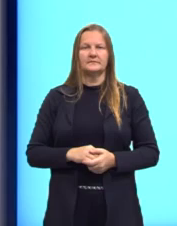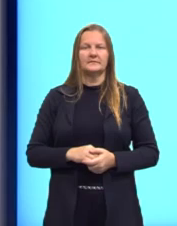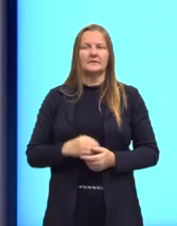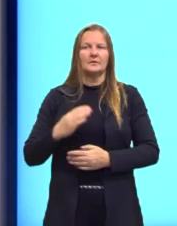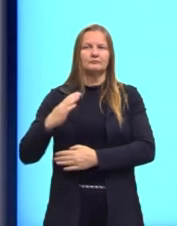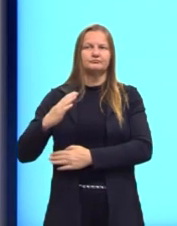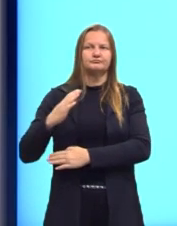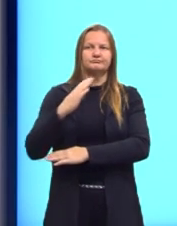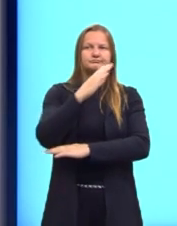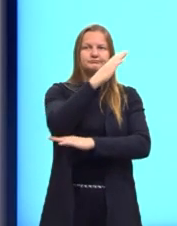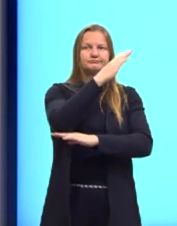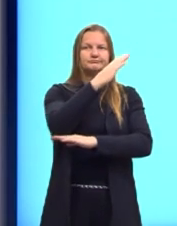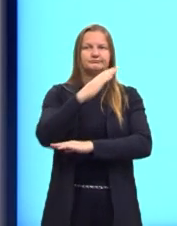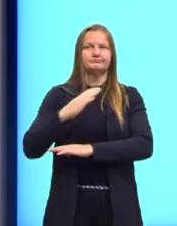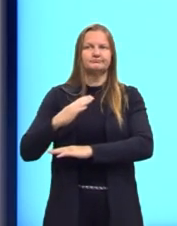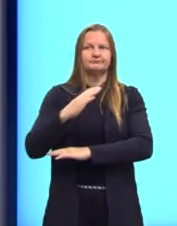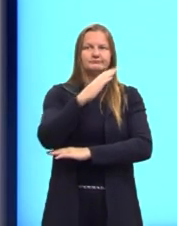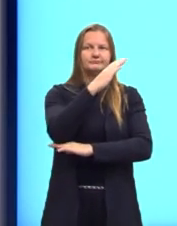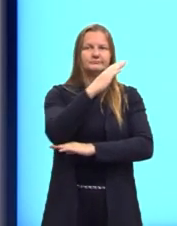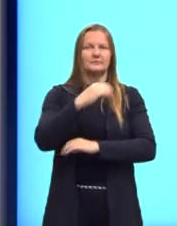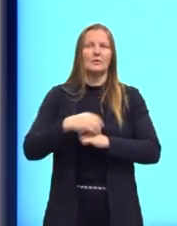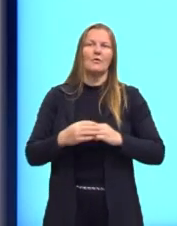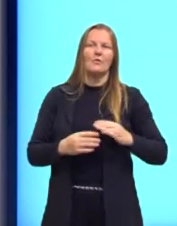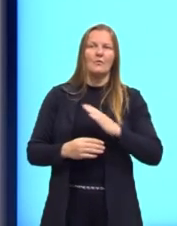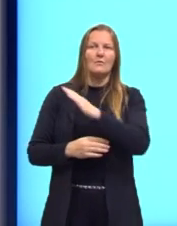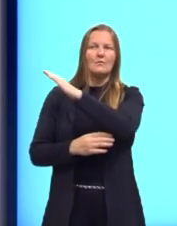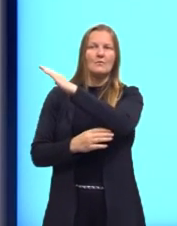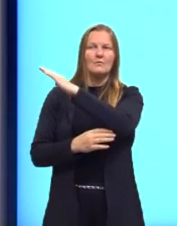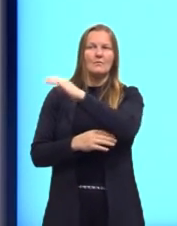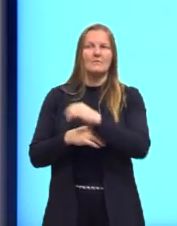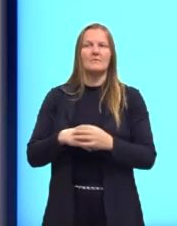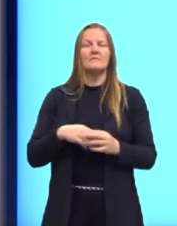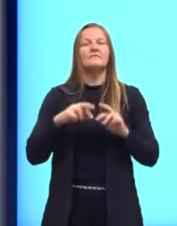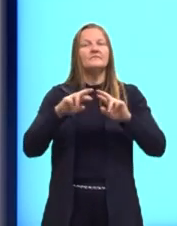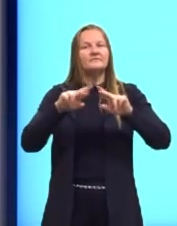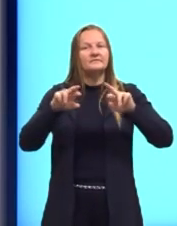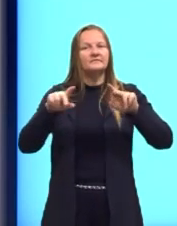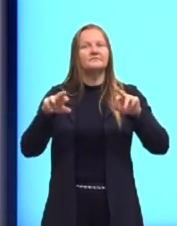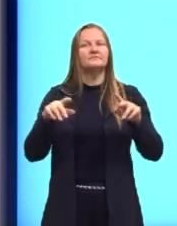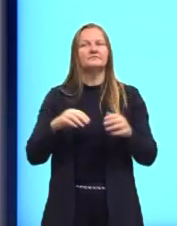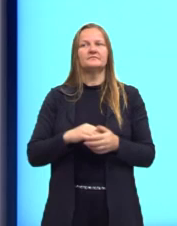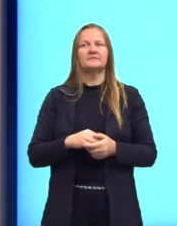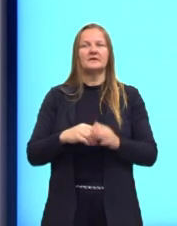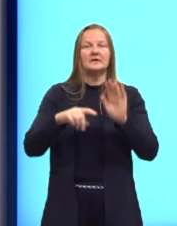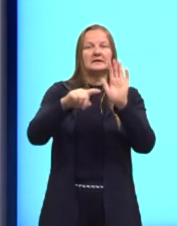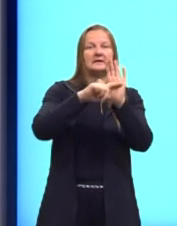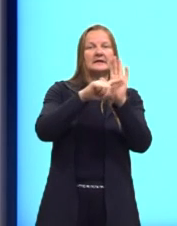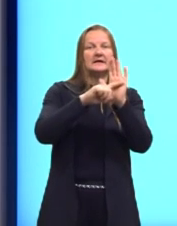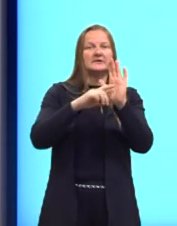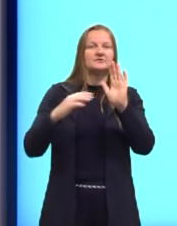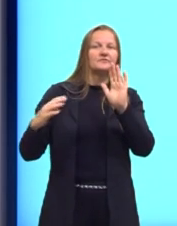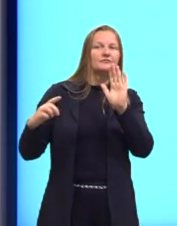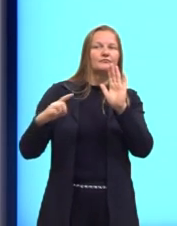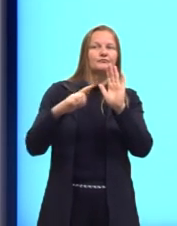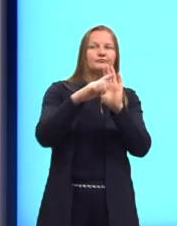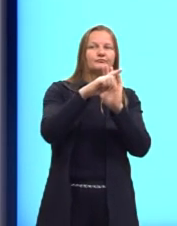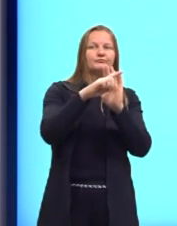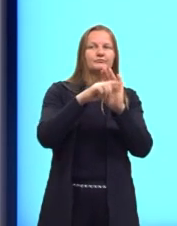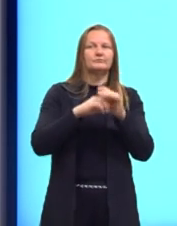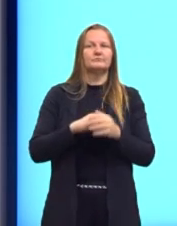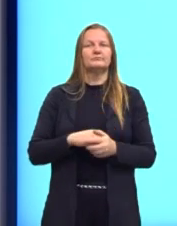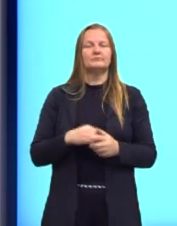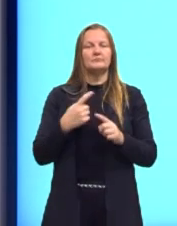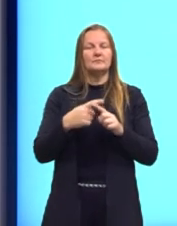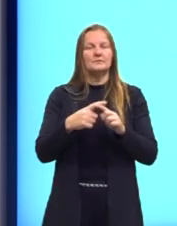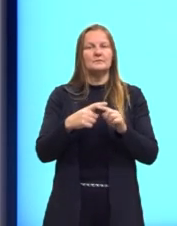a inclinação. Essa inclinação sempre gera um ângulo, né? E nesse caso aqui, a nossa função é decrescente